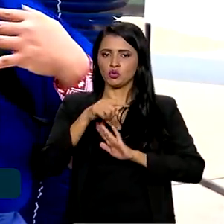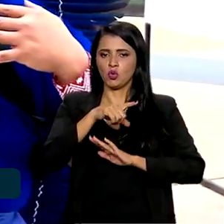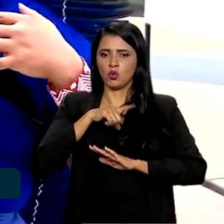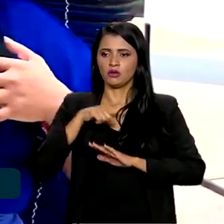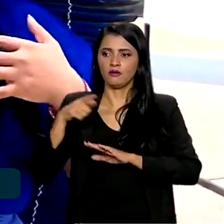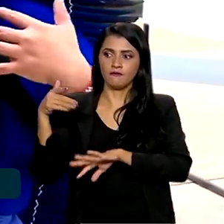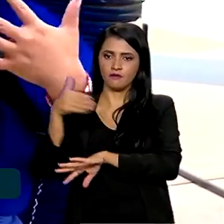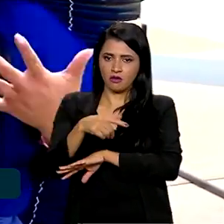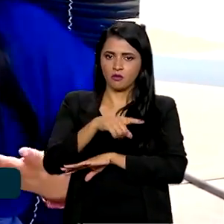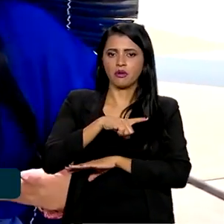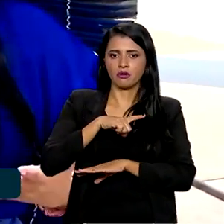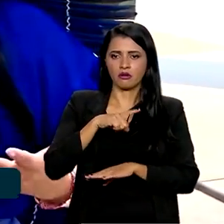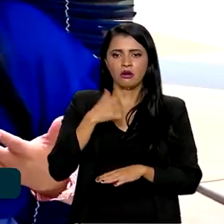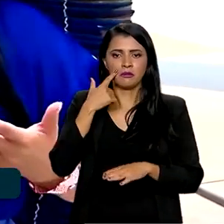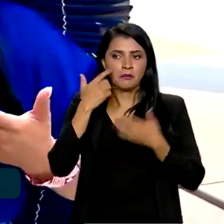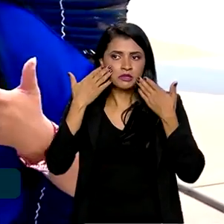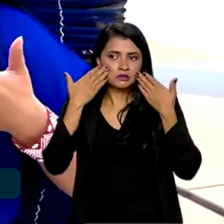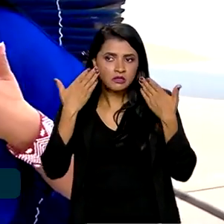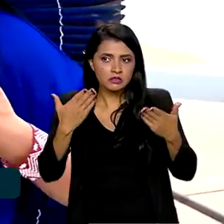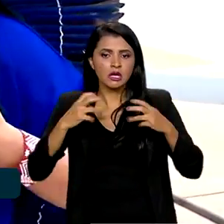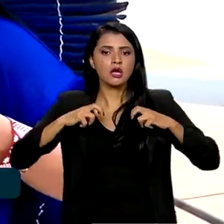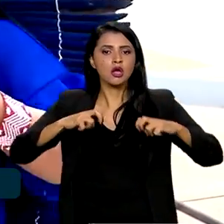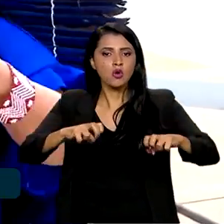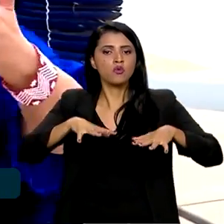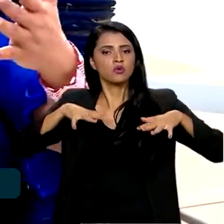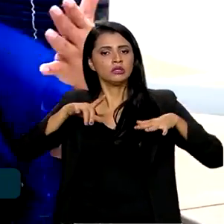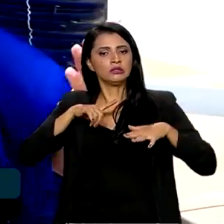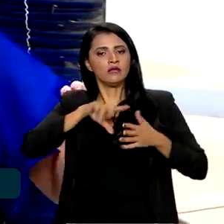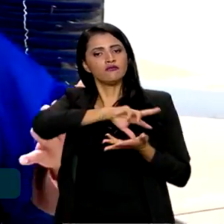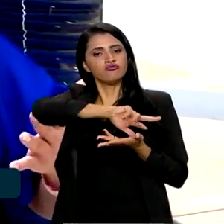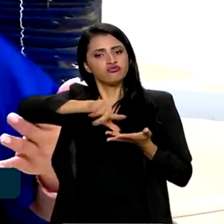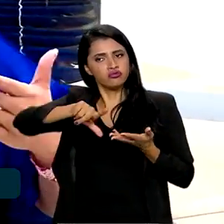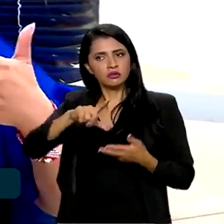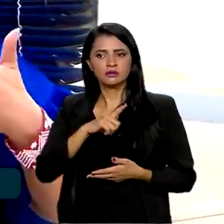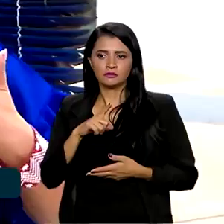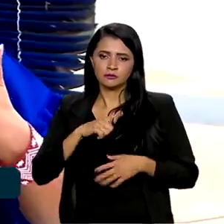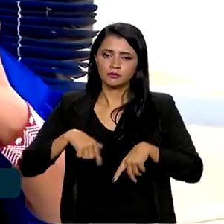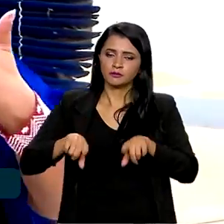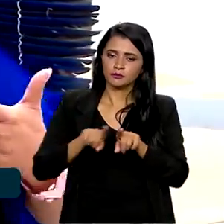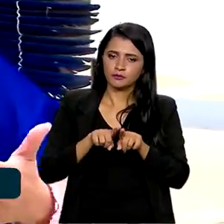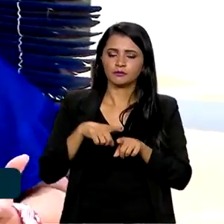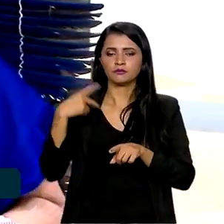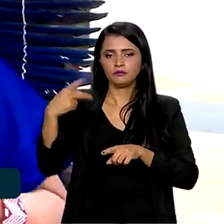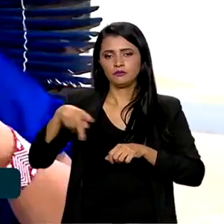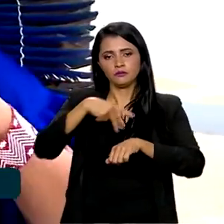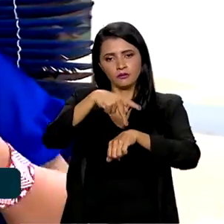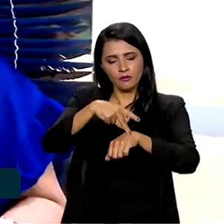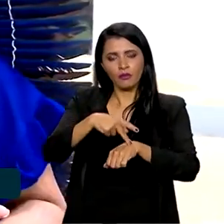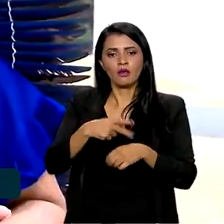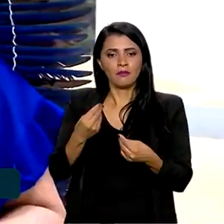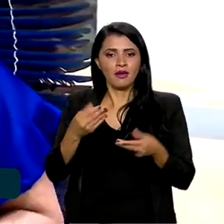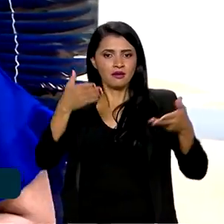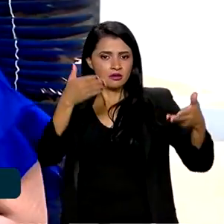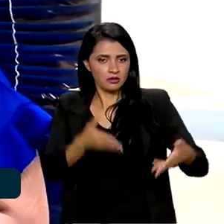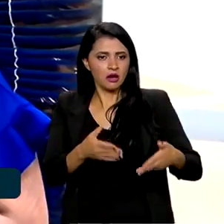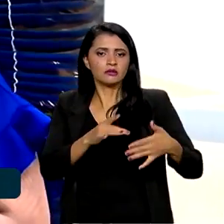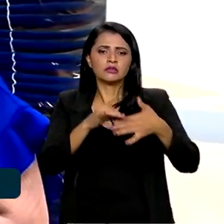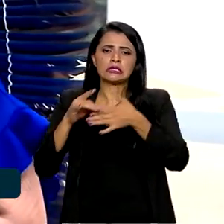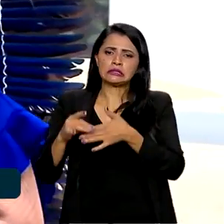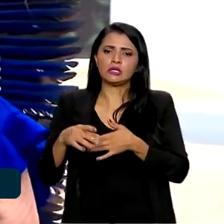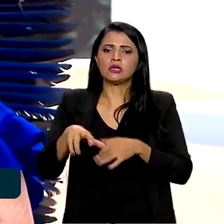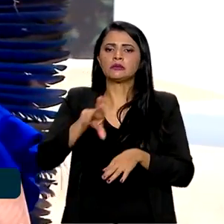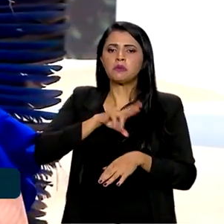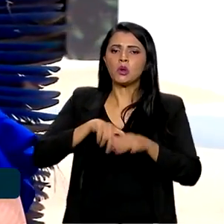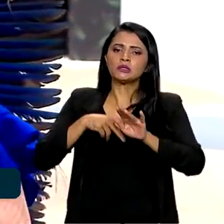apresentação das plenárias, houve essa diversidade também dos países, né? Para estarem trazendo ali os